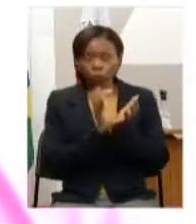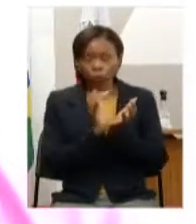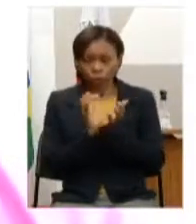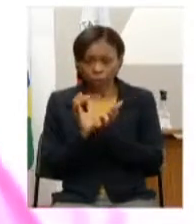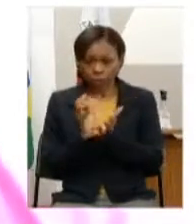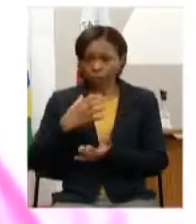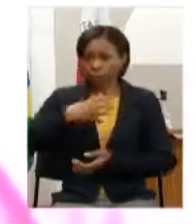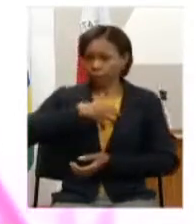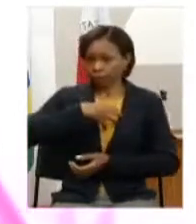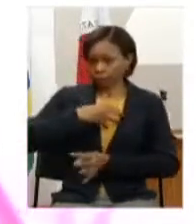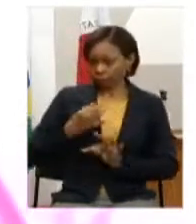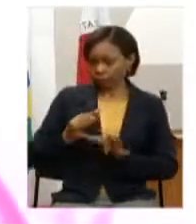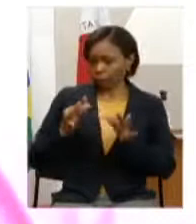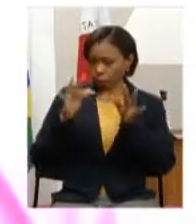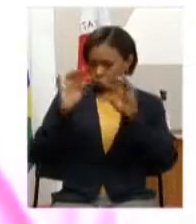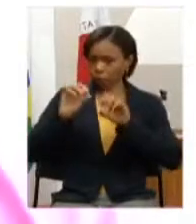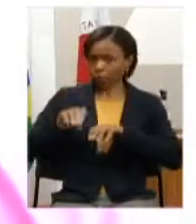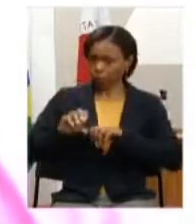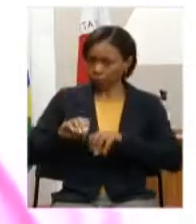Tecnologia